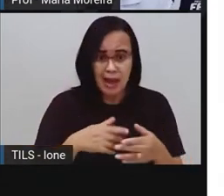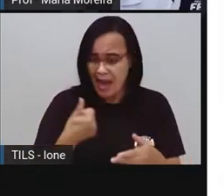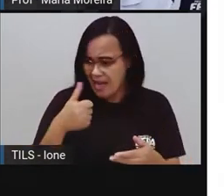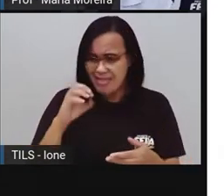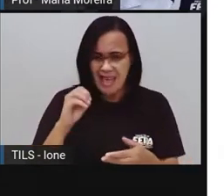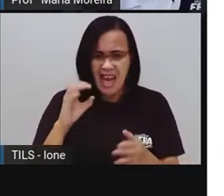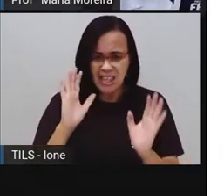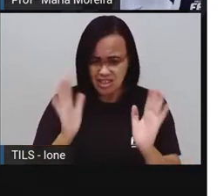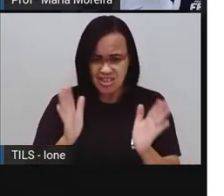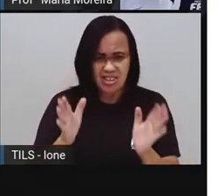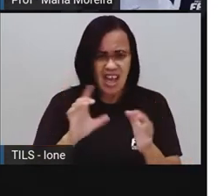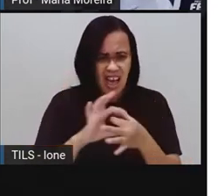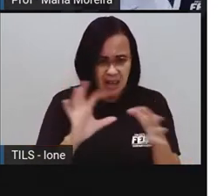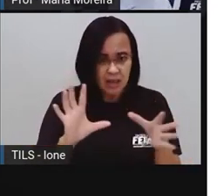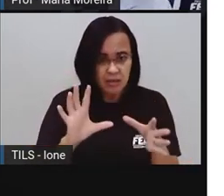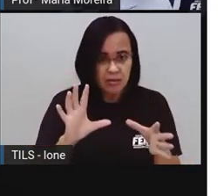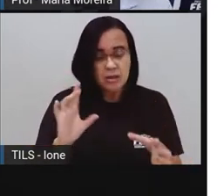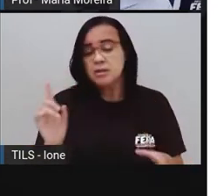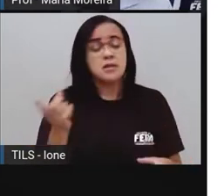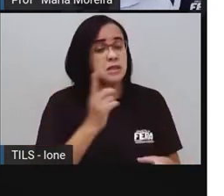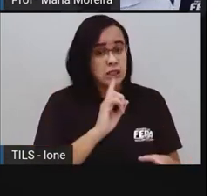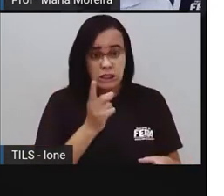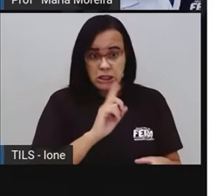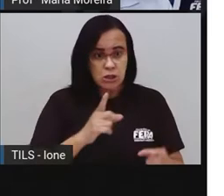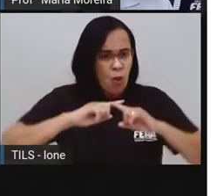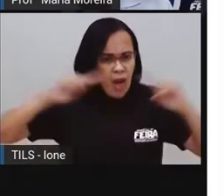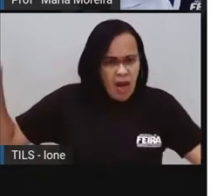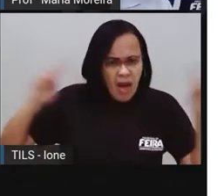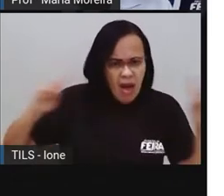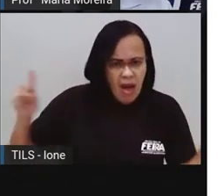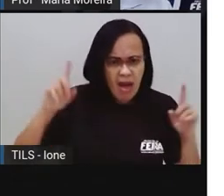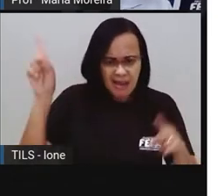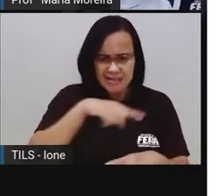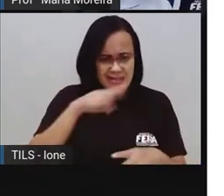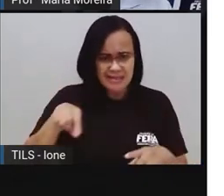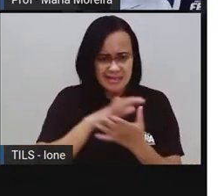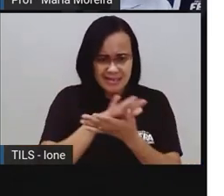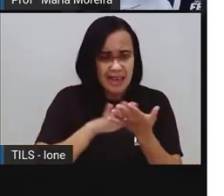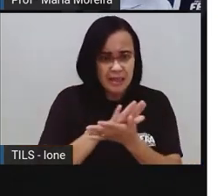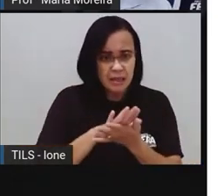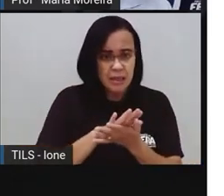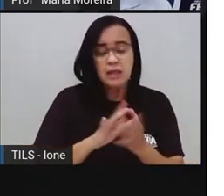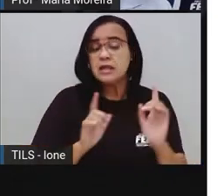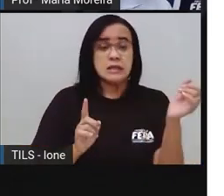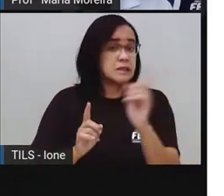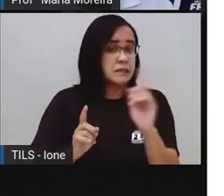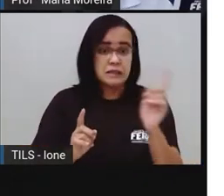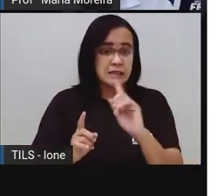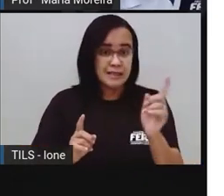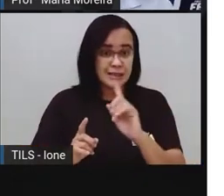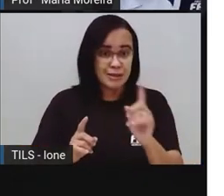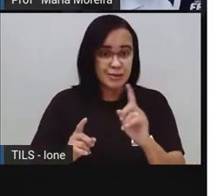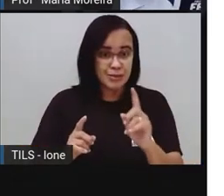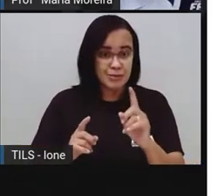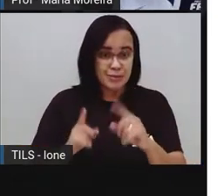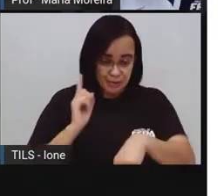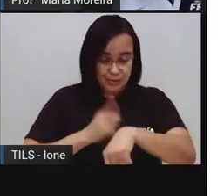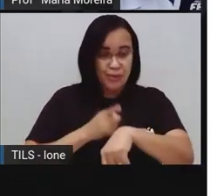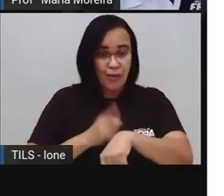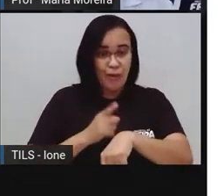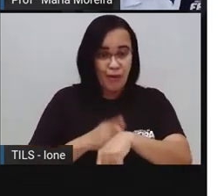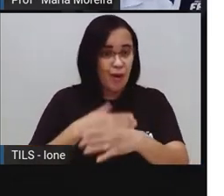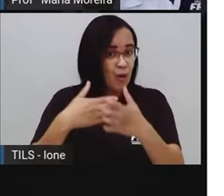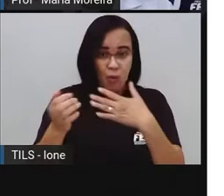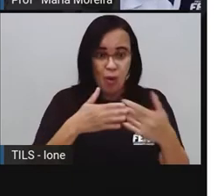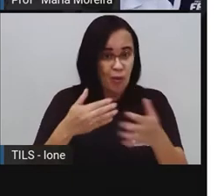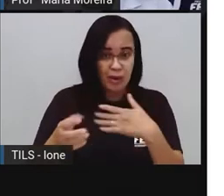colocar um trialétrico aqui na minha rua que o meu vizinho não pode reclamar. Sim, ele pode, independente do horário, sabe por quê? Porque se está aí, ó,